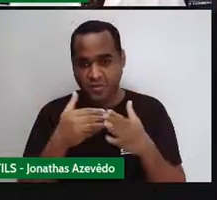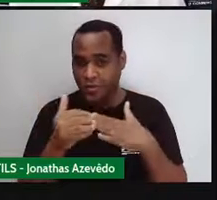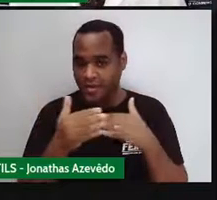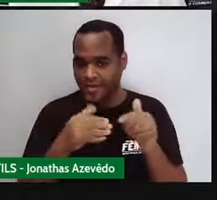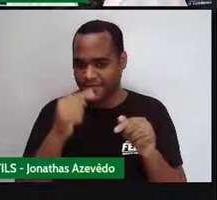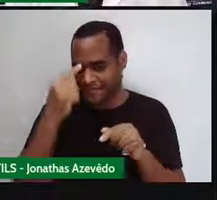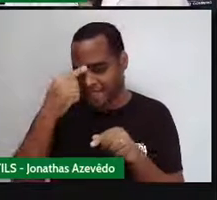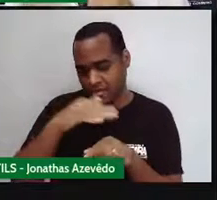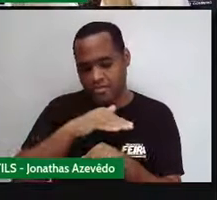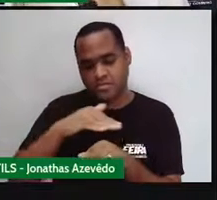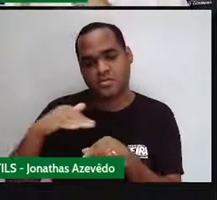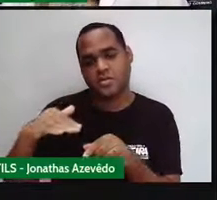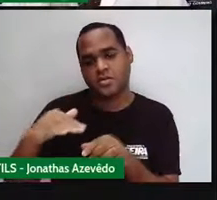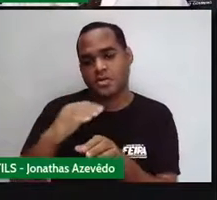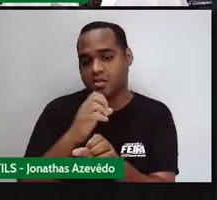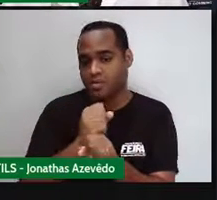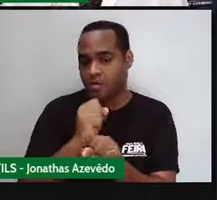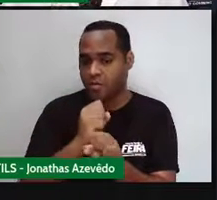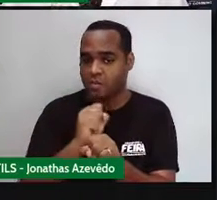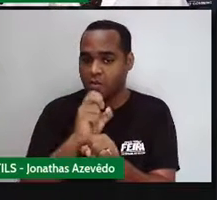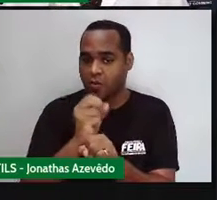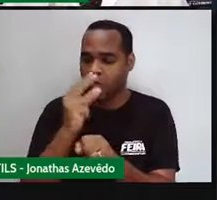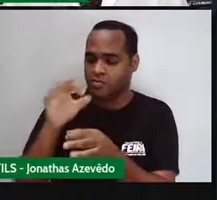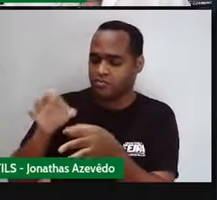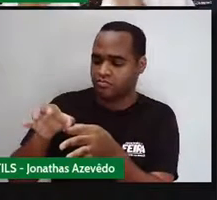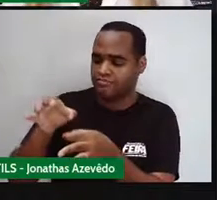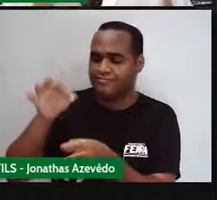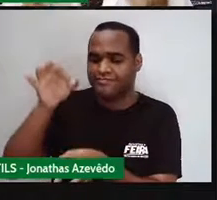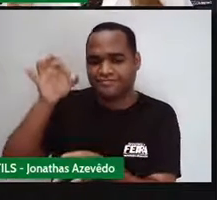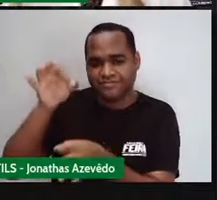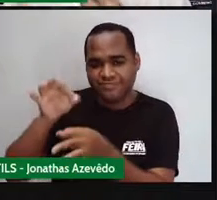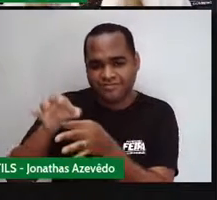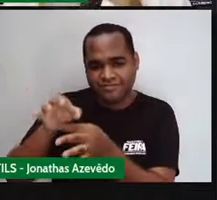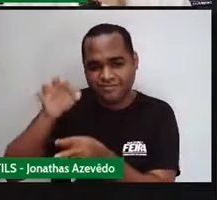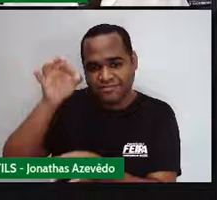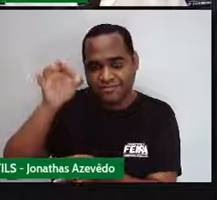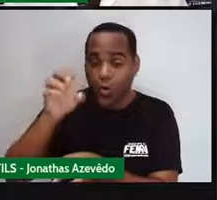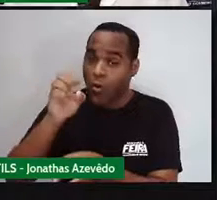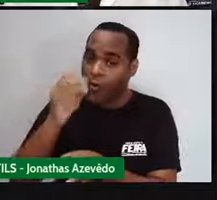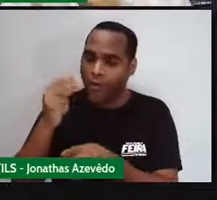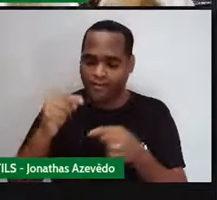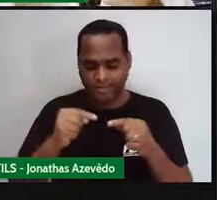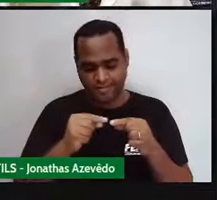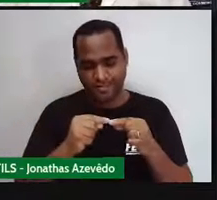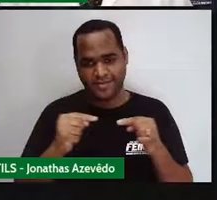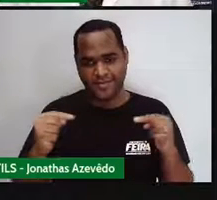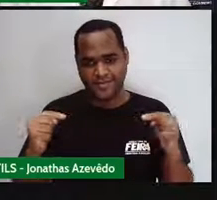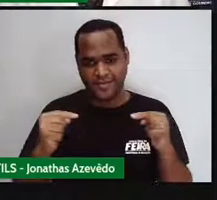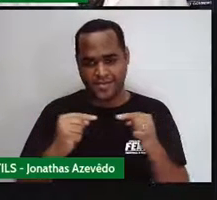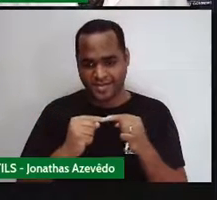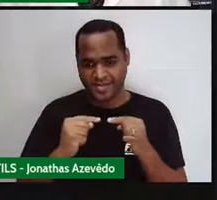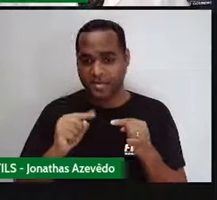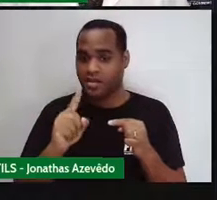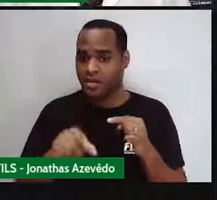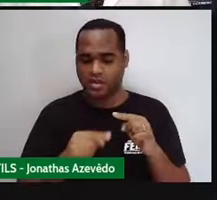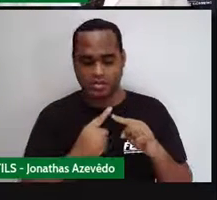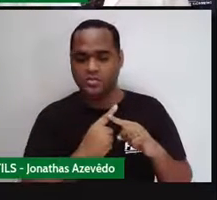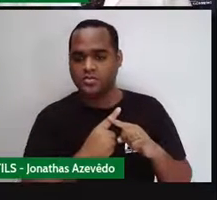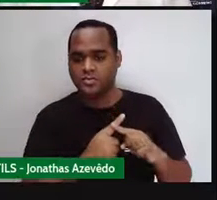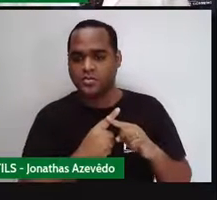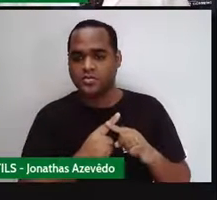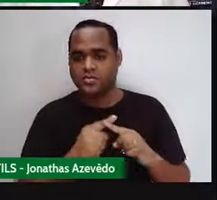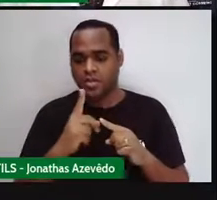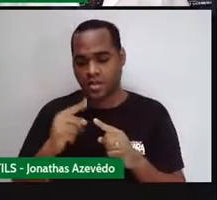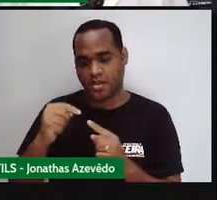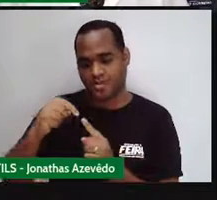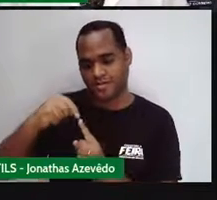da base ou do comprimento, tá? Comprimento ou base, multiplicado pela